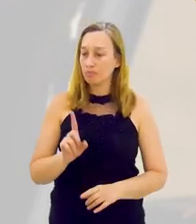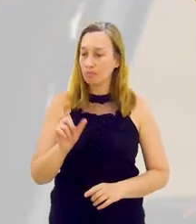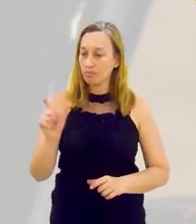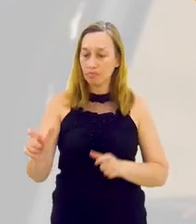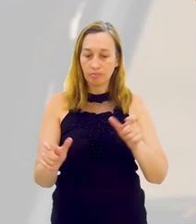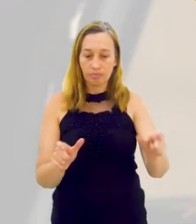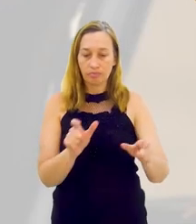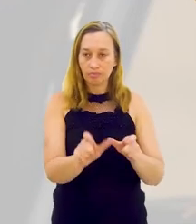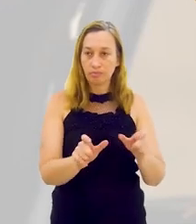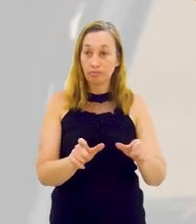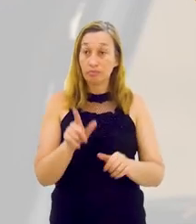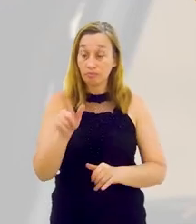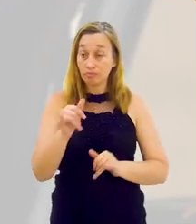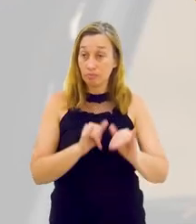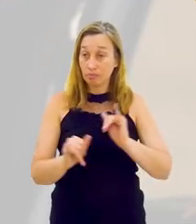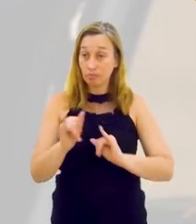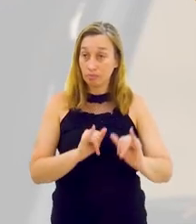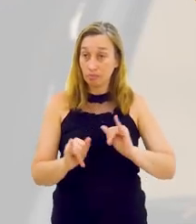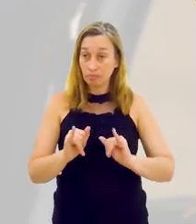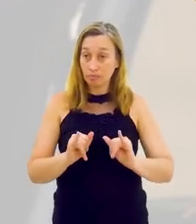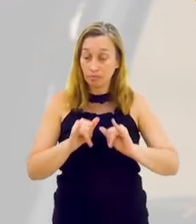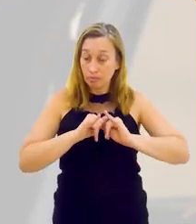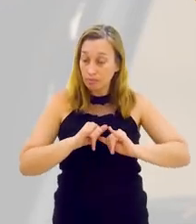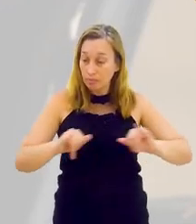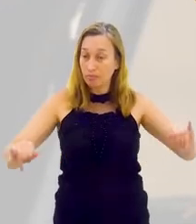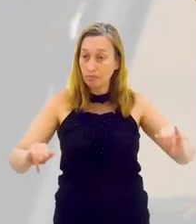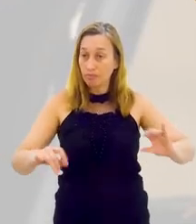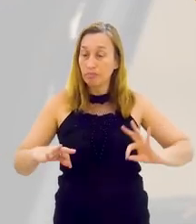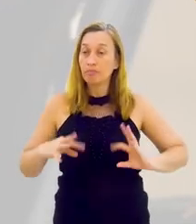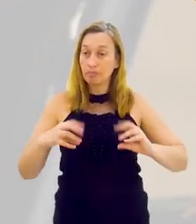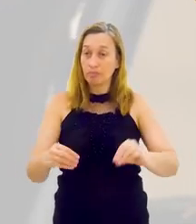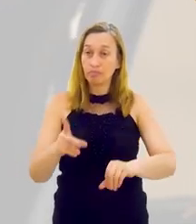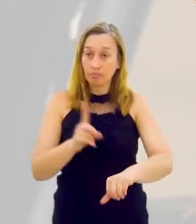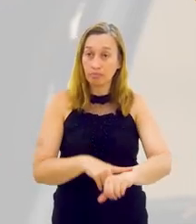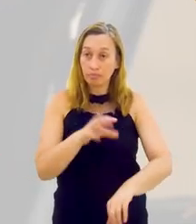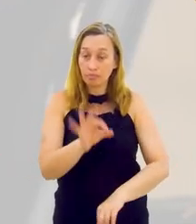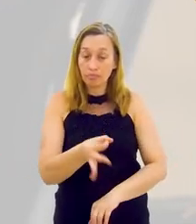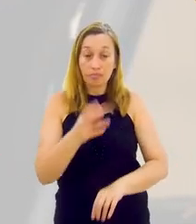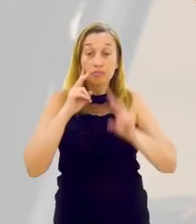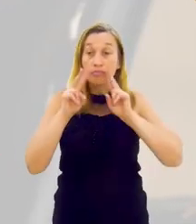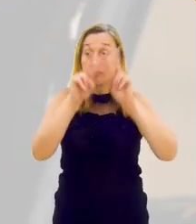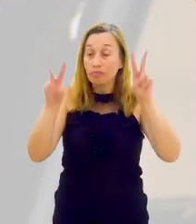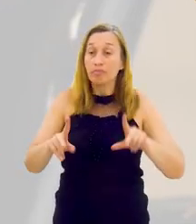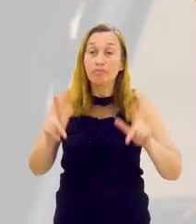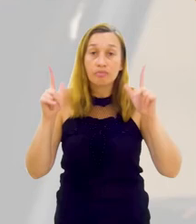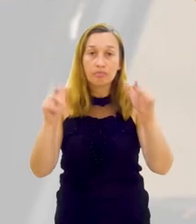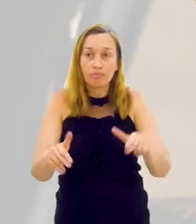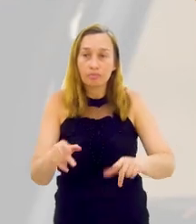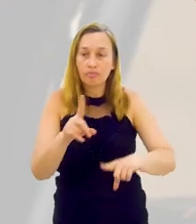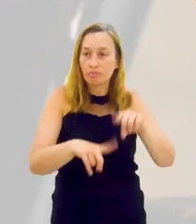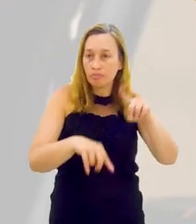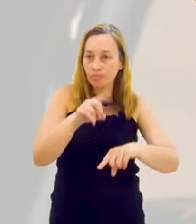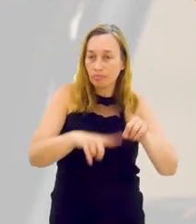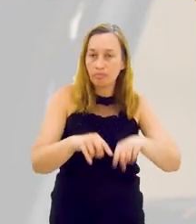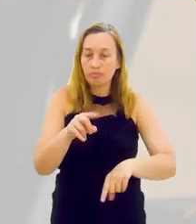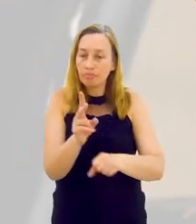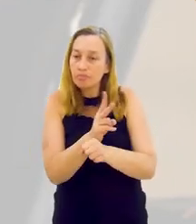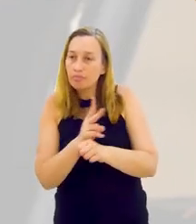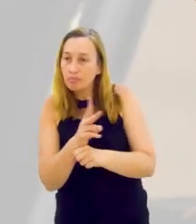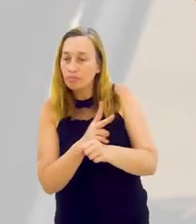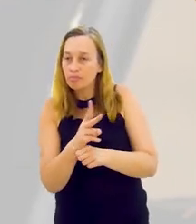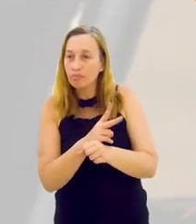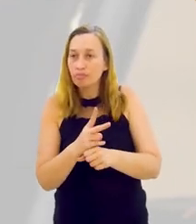que ela faz? Ela coloca todos os atores ali. Quando você passa a informação para todos ao mesmo tempo, as pessoas passam a ter a mesma